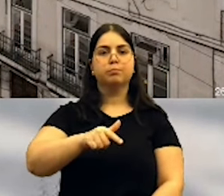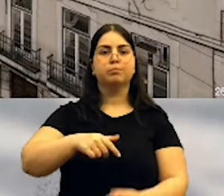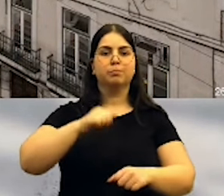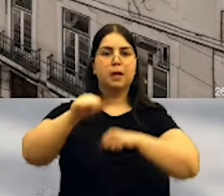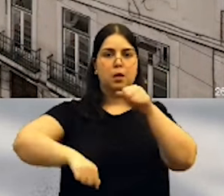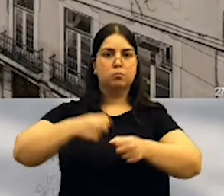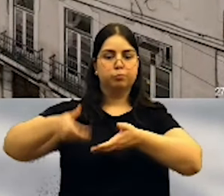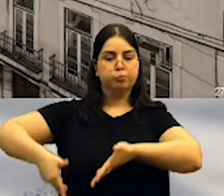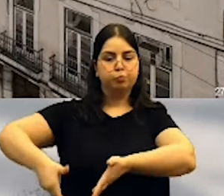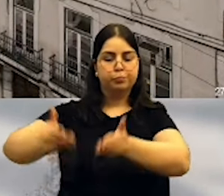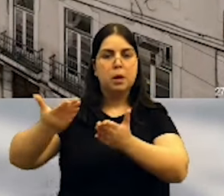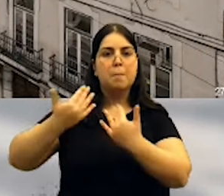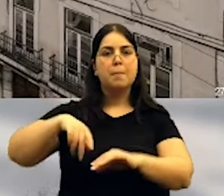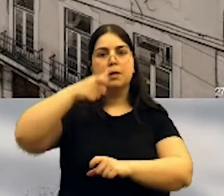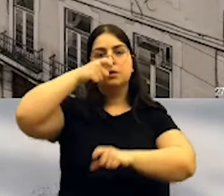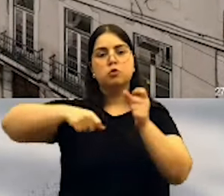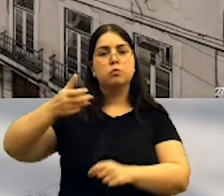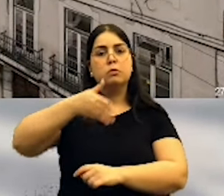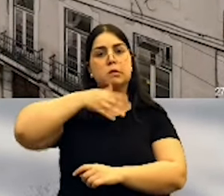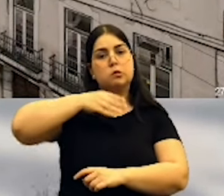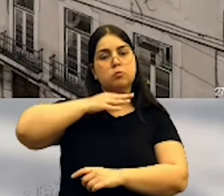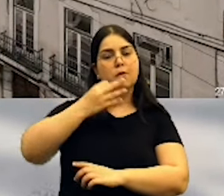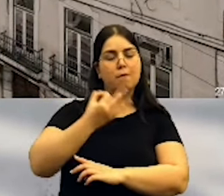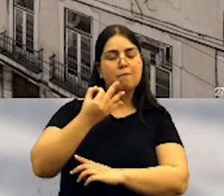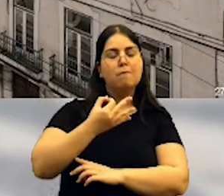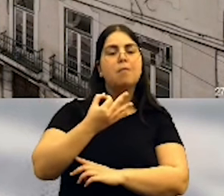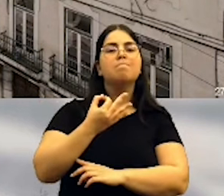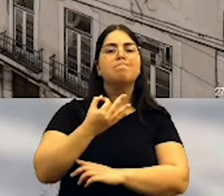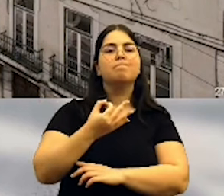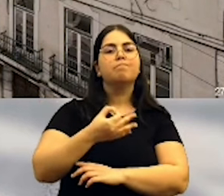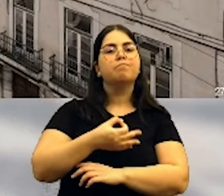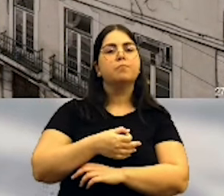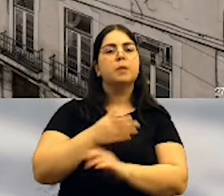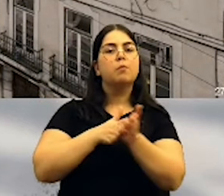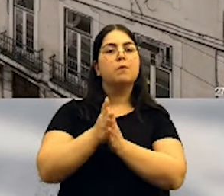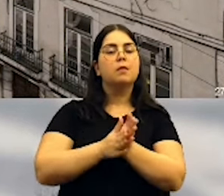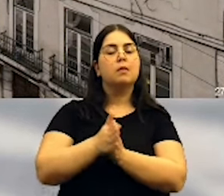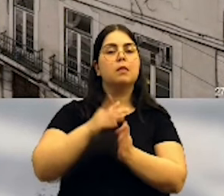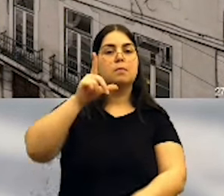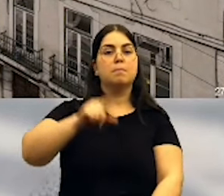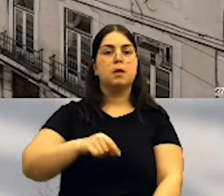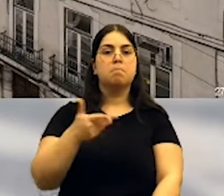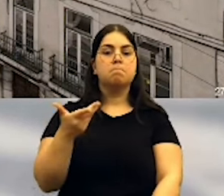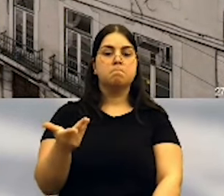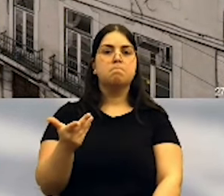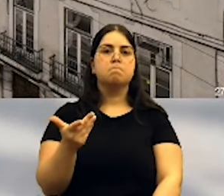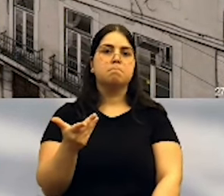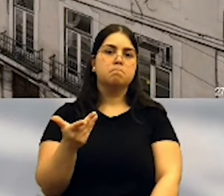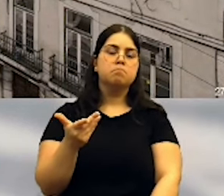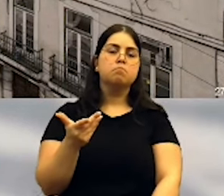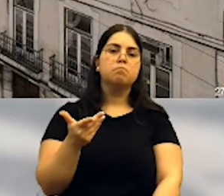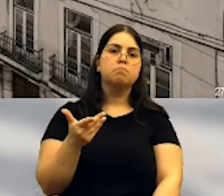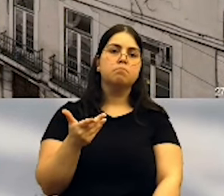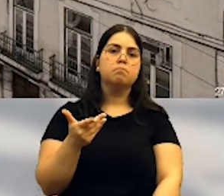mas foi a própria população que nos disse que também entendia ser necessário aproveitar para colocar aí, colocar nessa